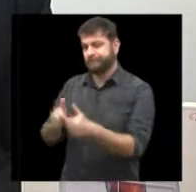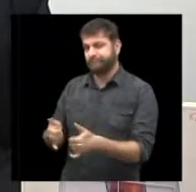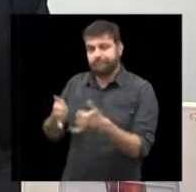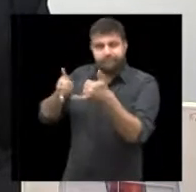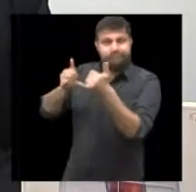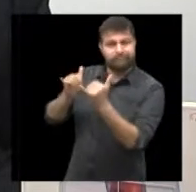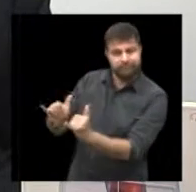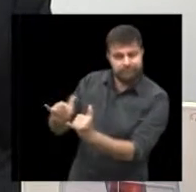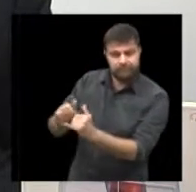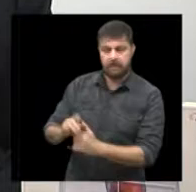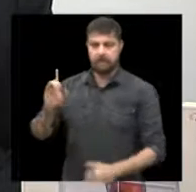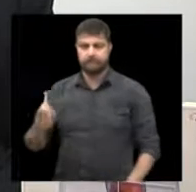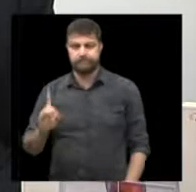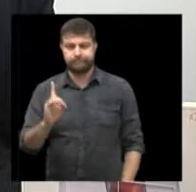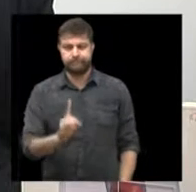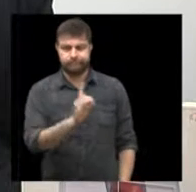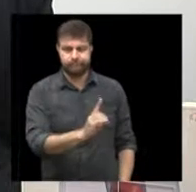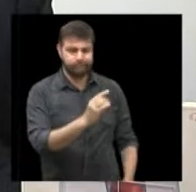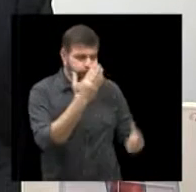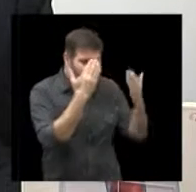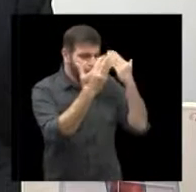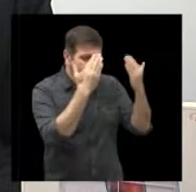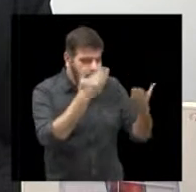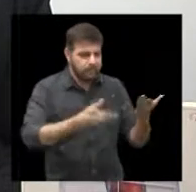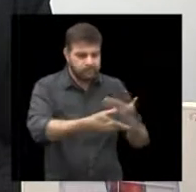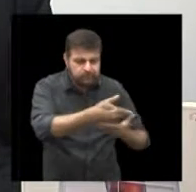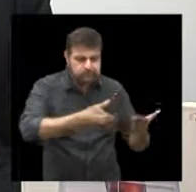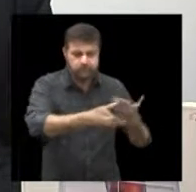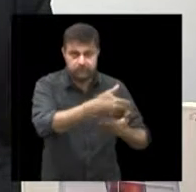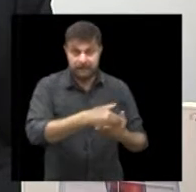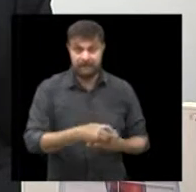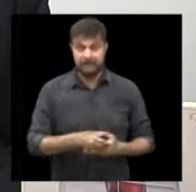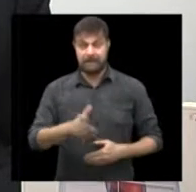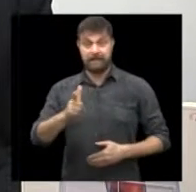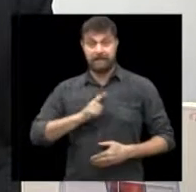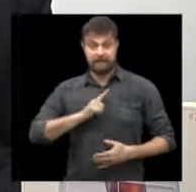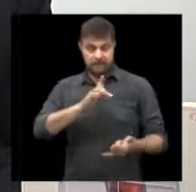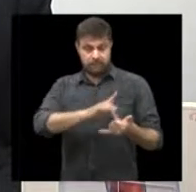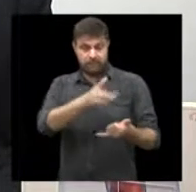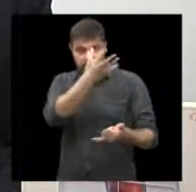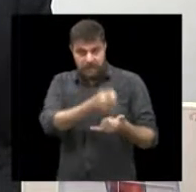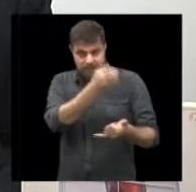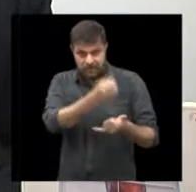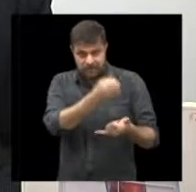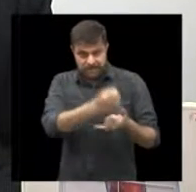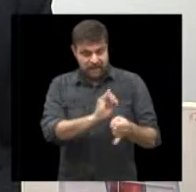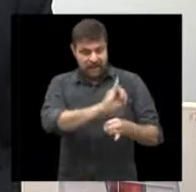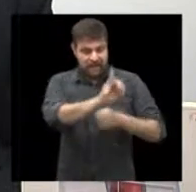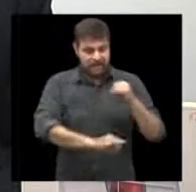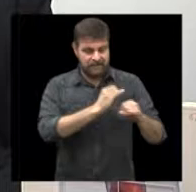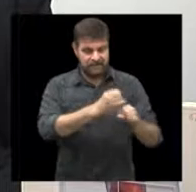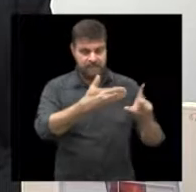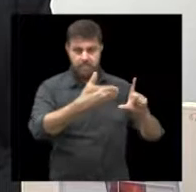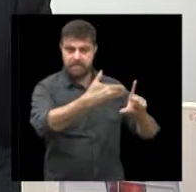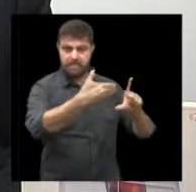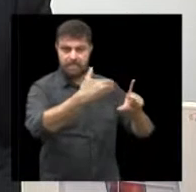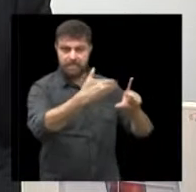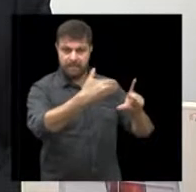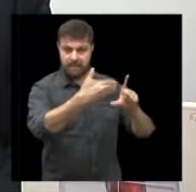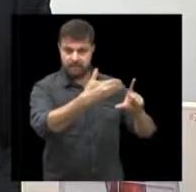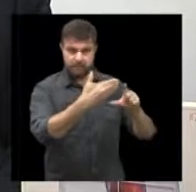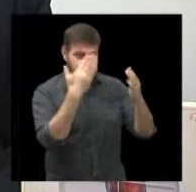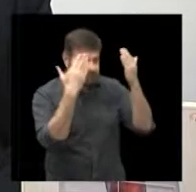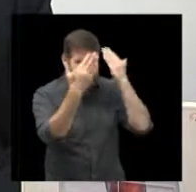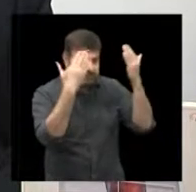poder chegar até o seu psicólogo. e esse aplicativo e o atendimento através da internet veio justamente para